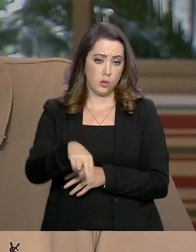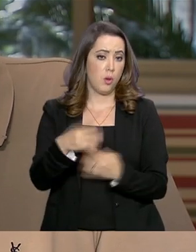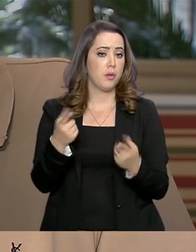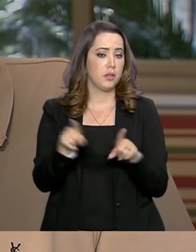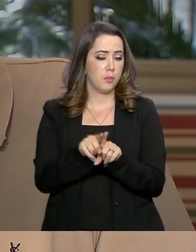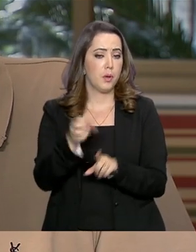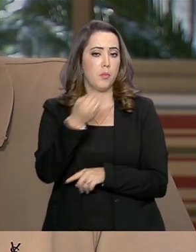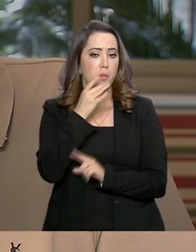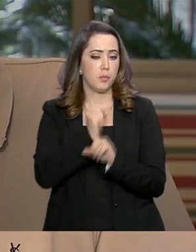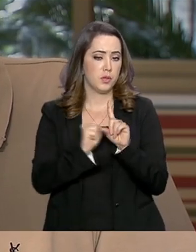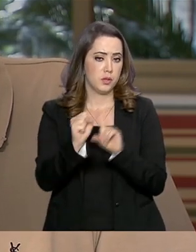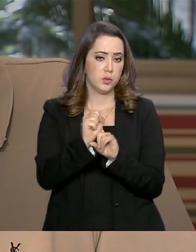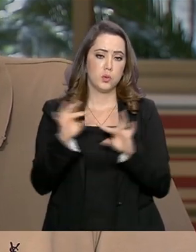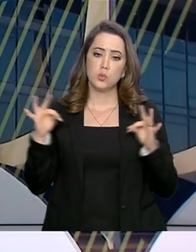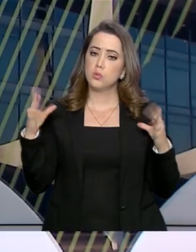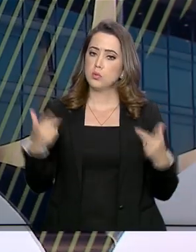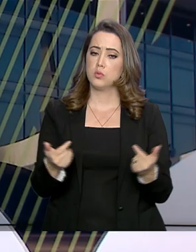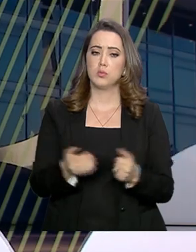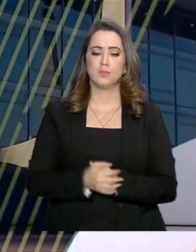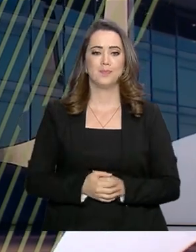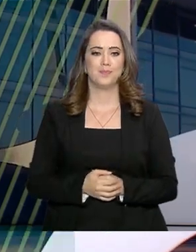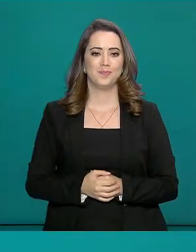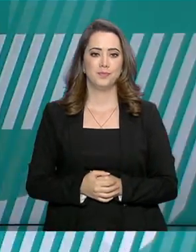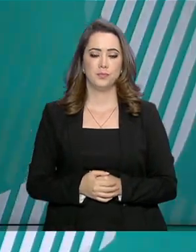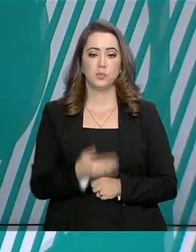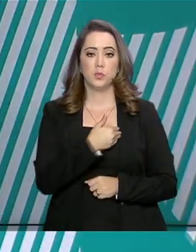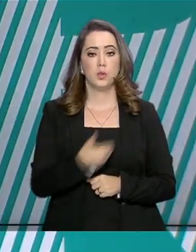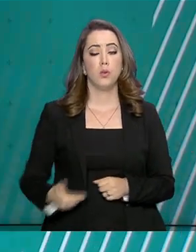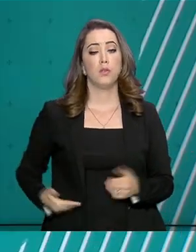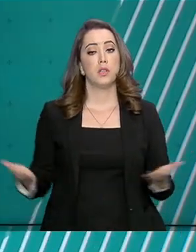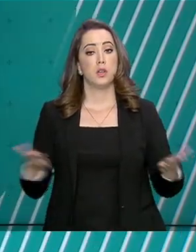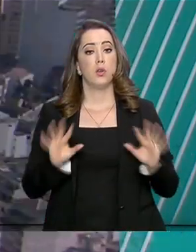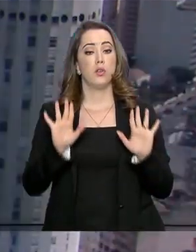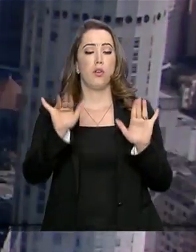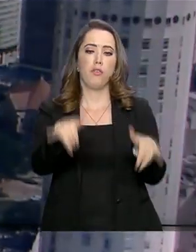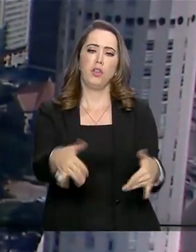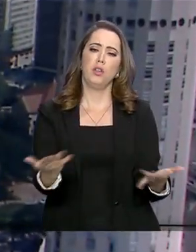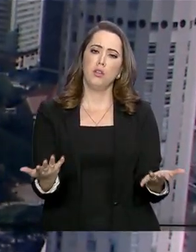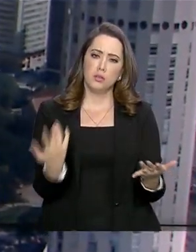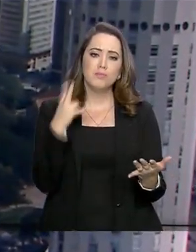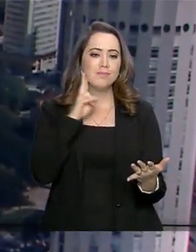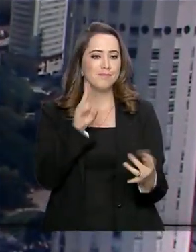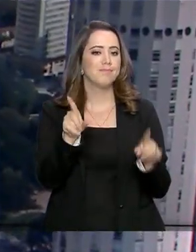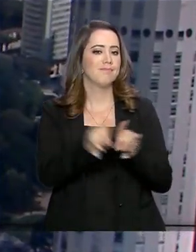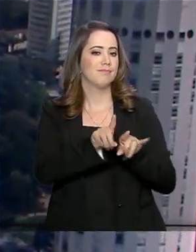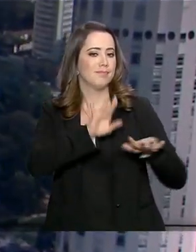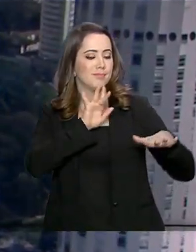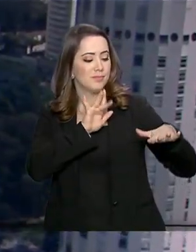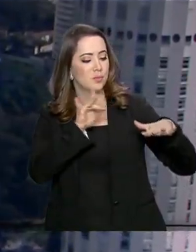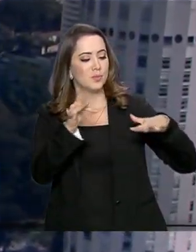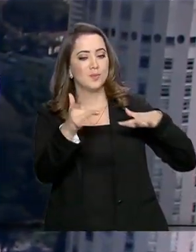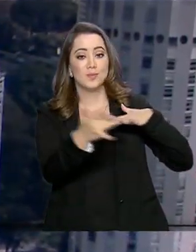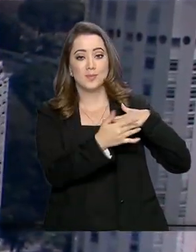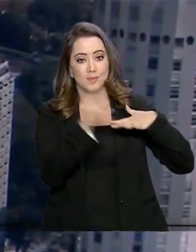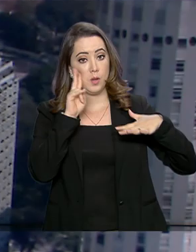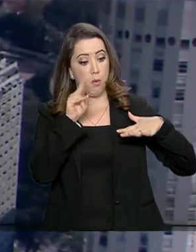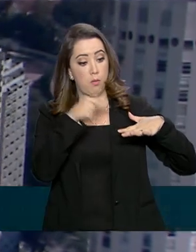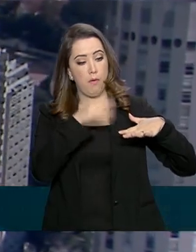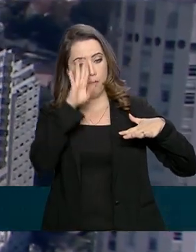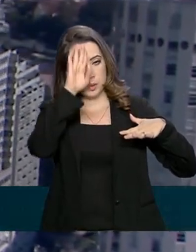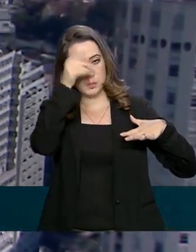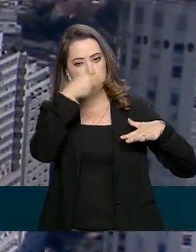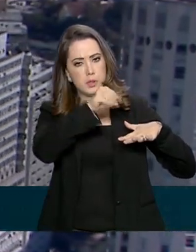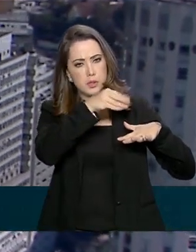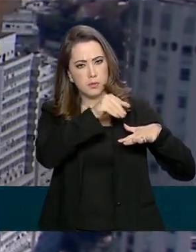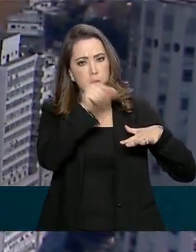benéfica à sociedade como um todo. O governo agora fica por aqui. Continue acompanhando as principais notícias do governo